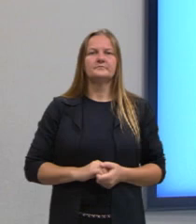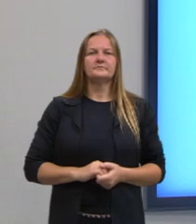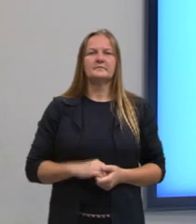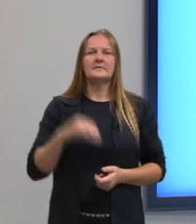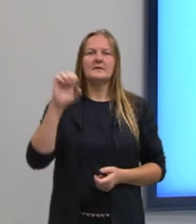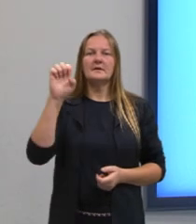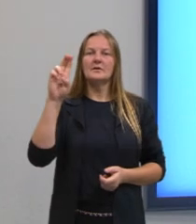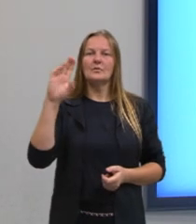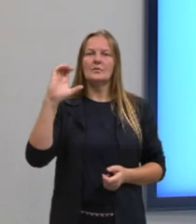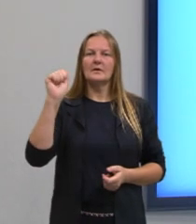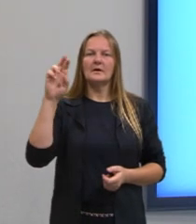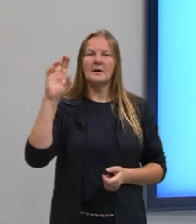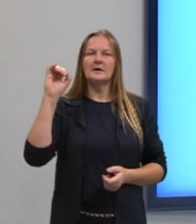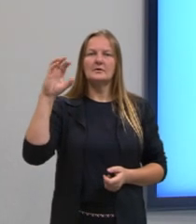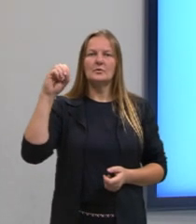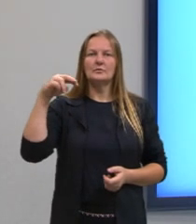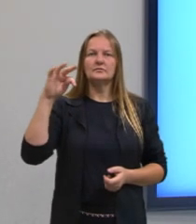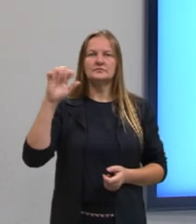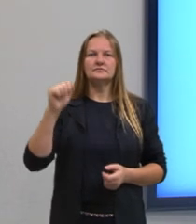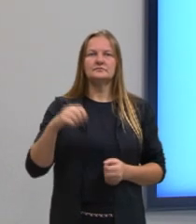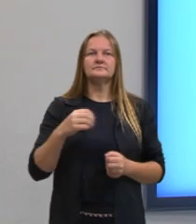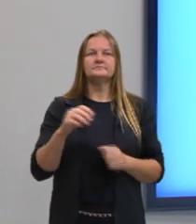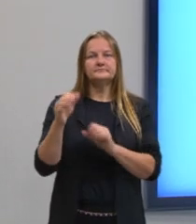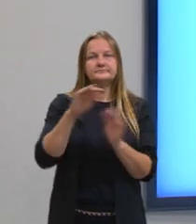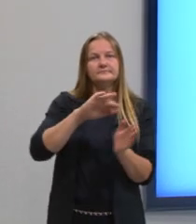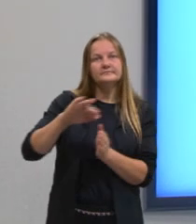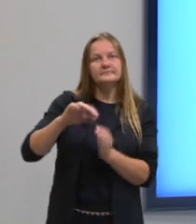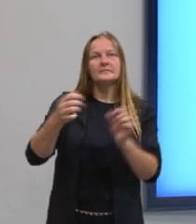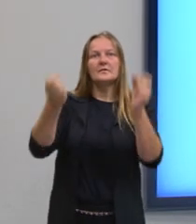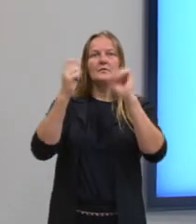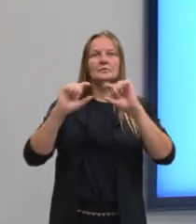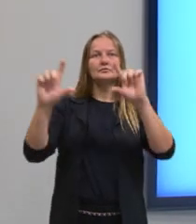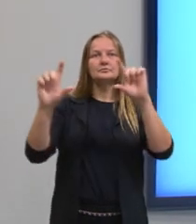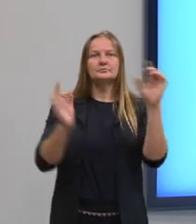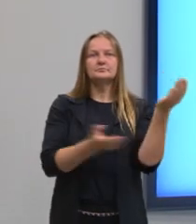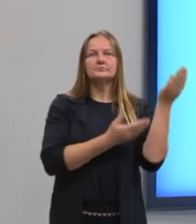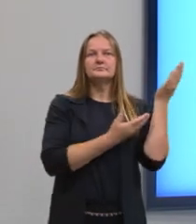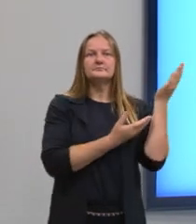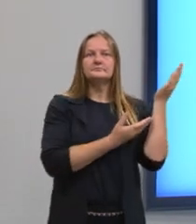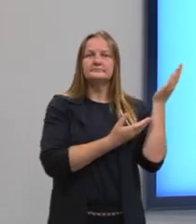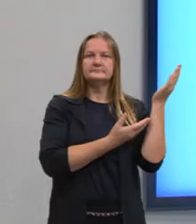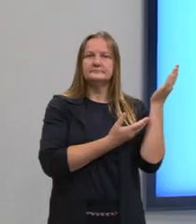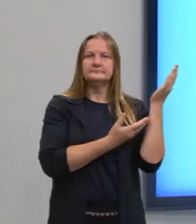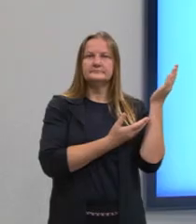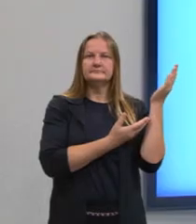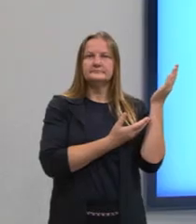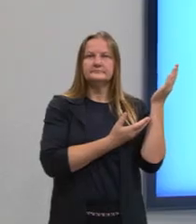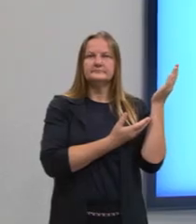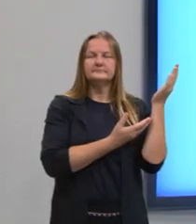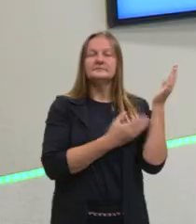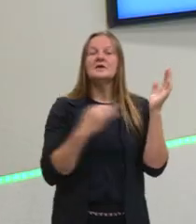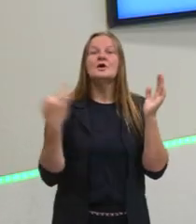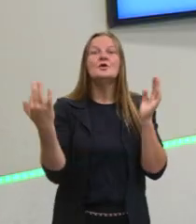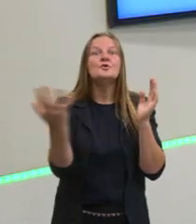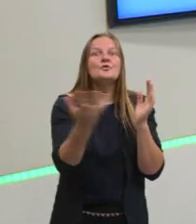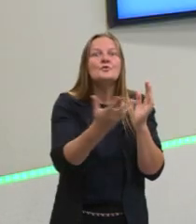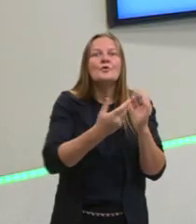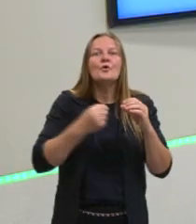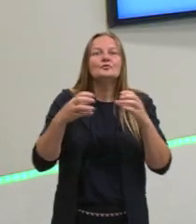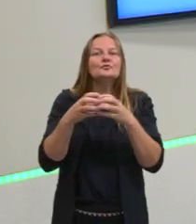Bom, esse slide aqui é só para vocês poderem visualizarem todos os grupos que